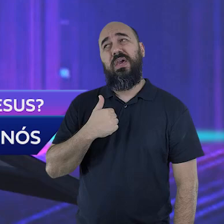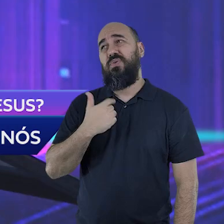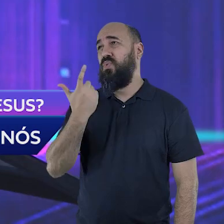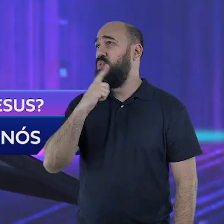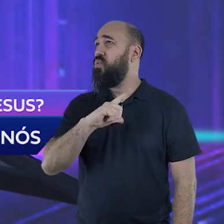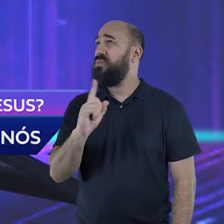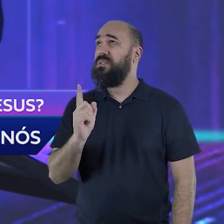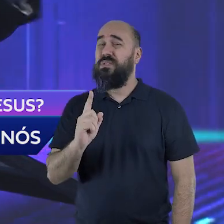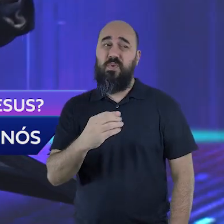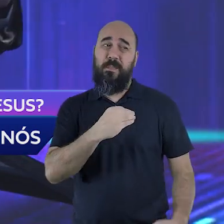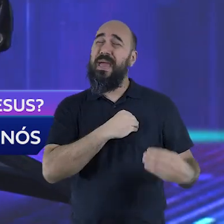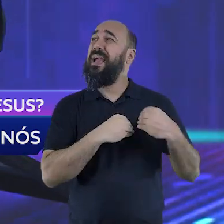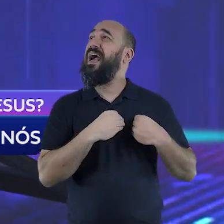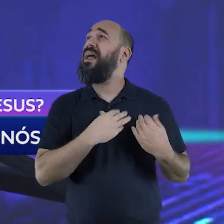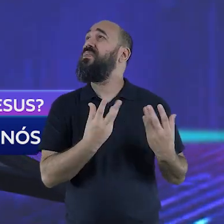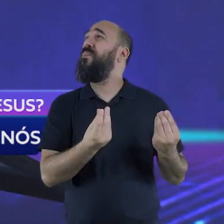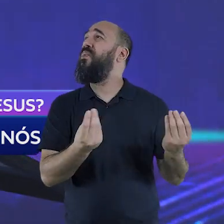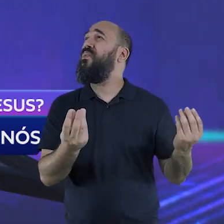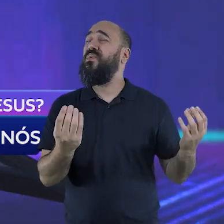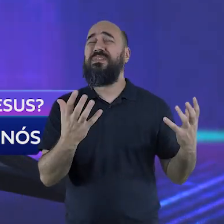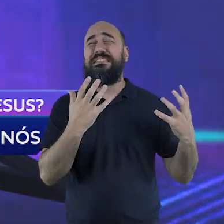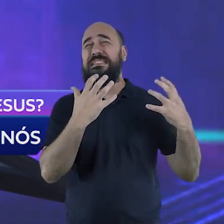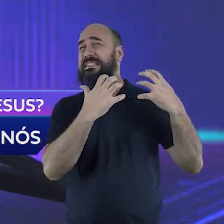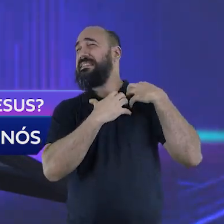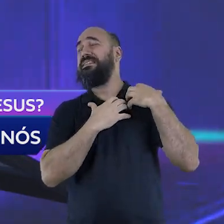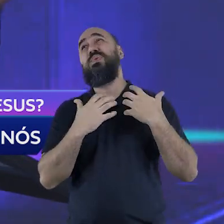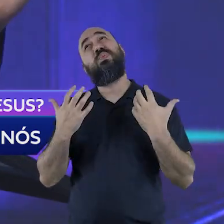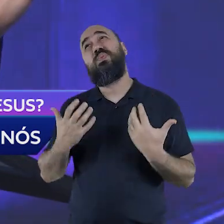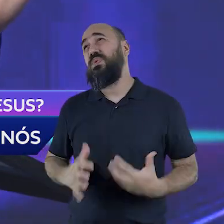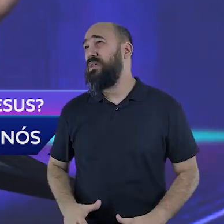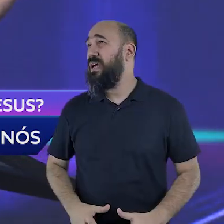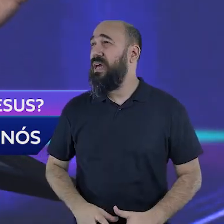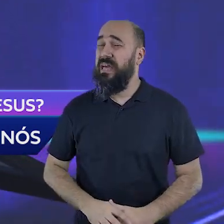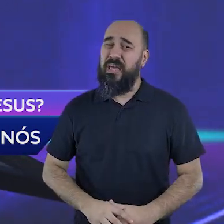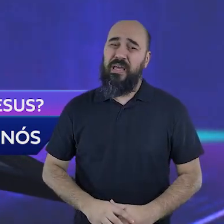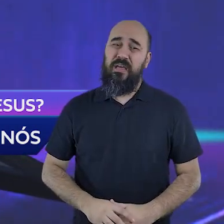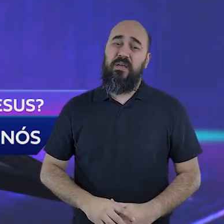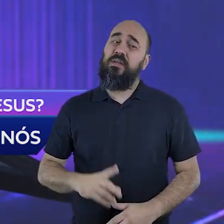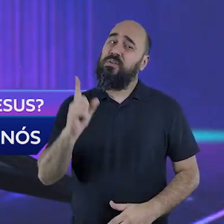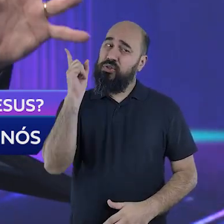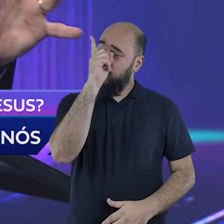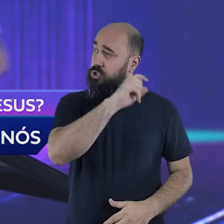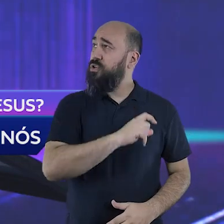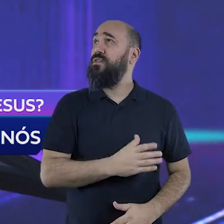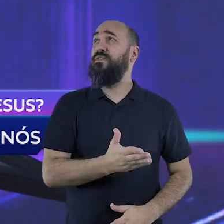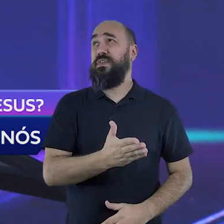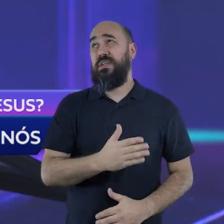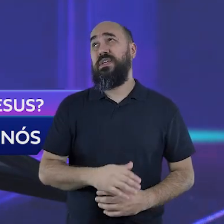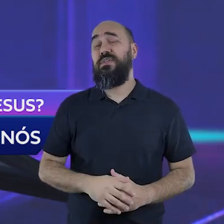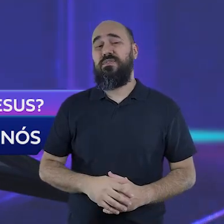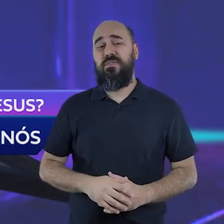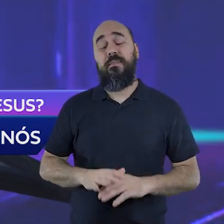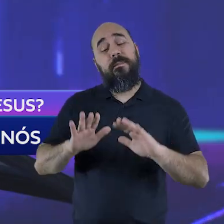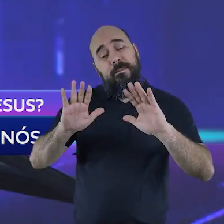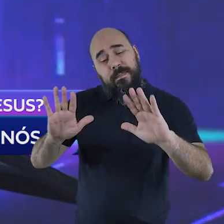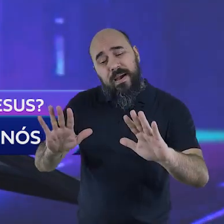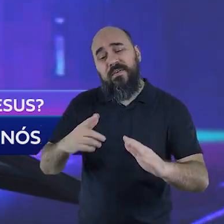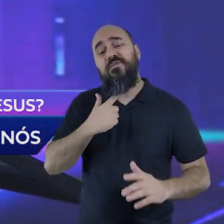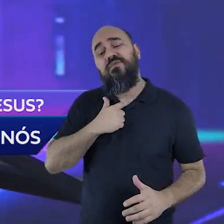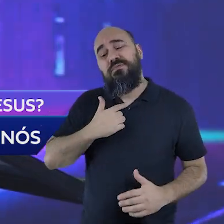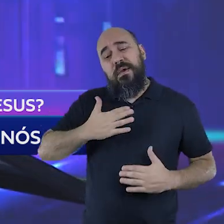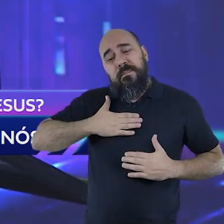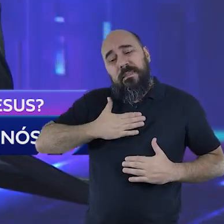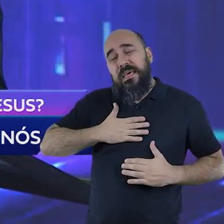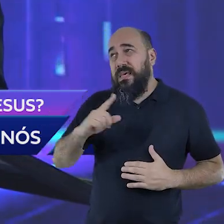afasta de mim este cálice. Eu, humanamente falando, não quero passar por isso porque está muito difícil. Mas a